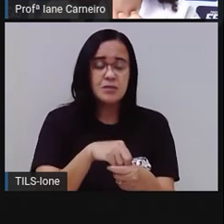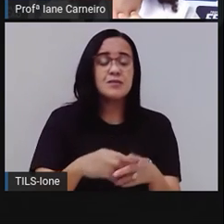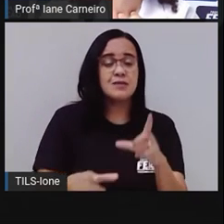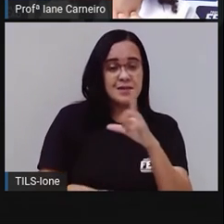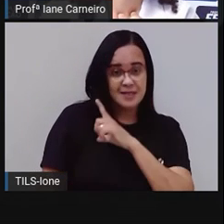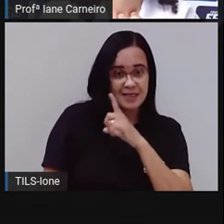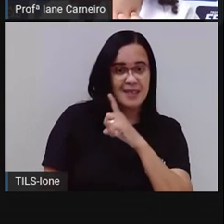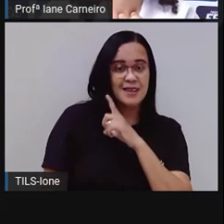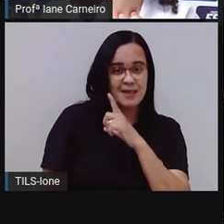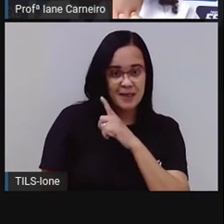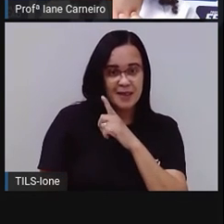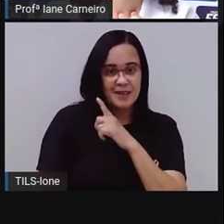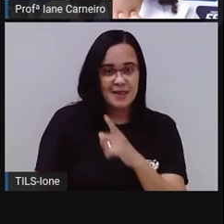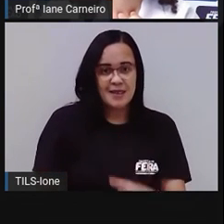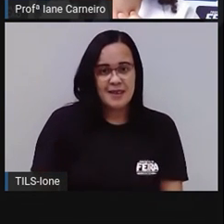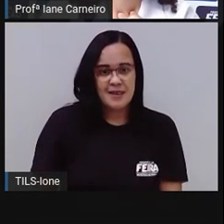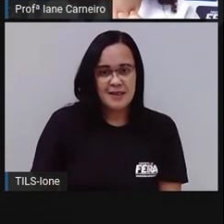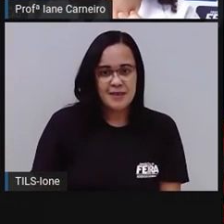Maracujá. Tá joia?